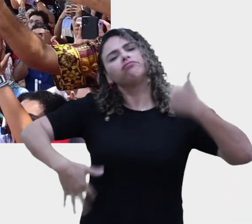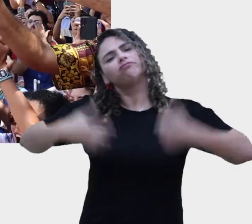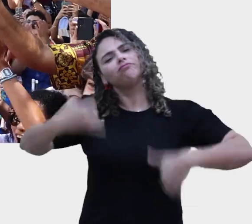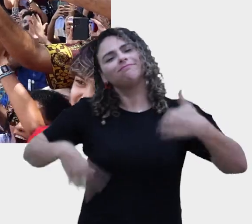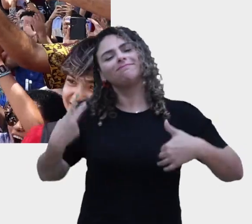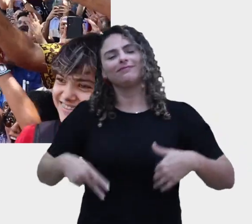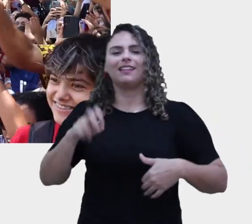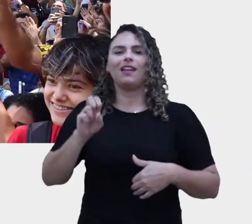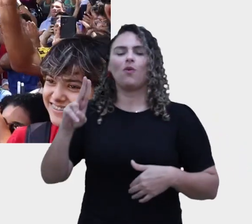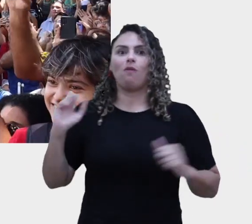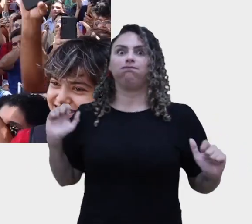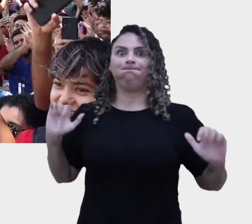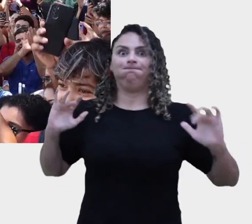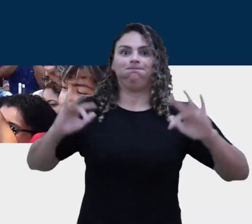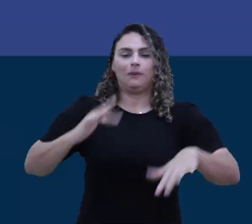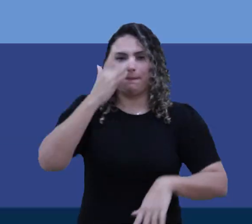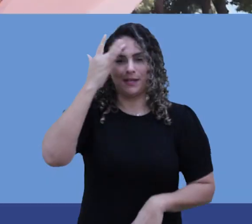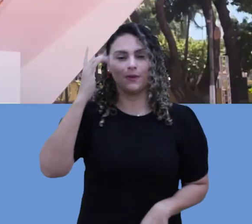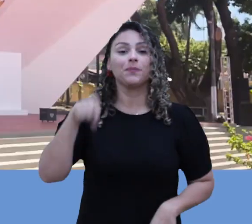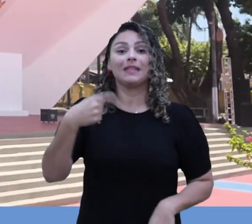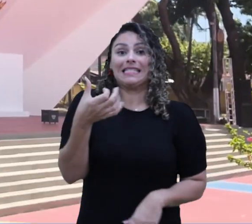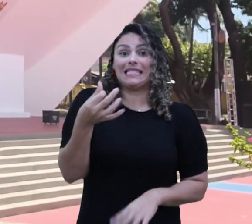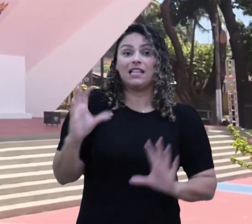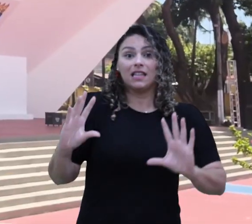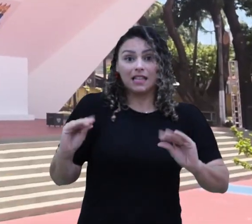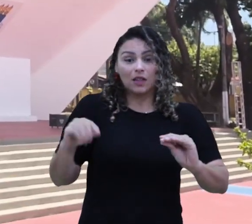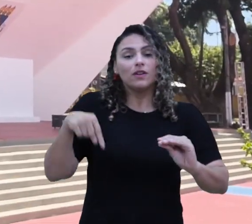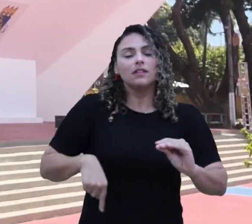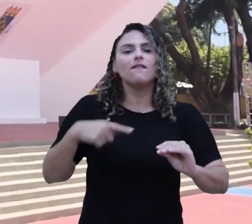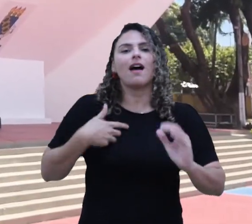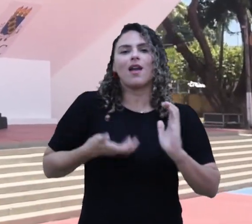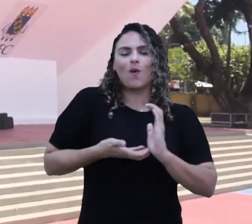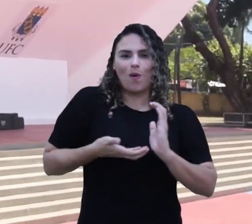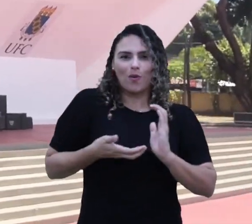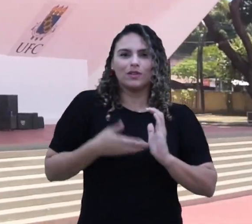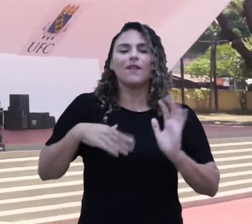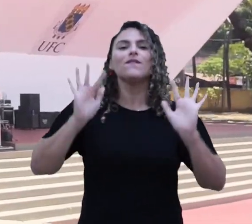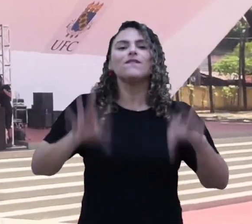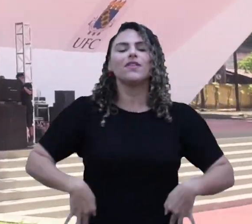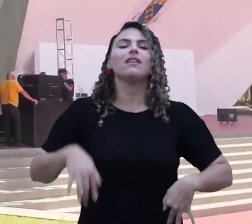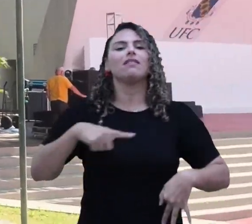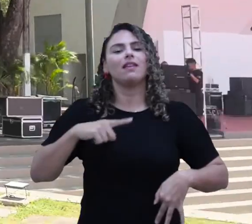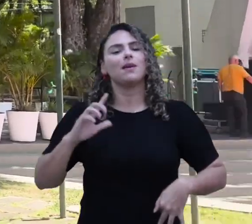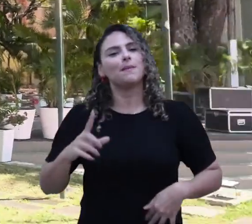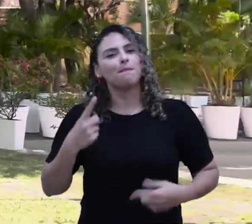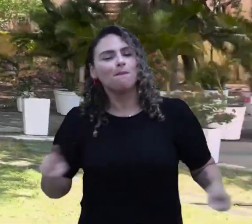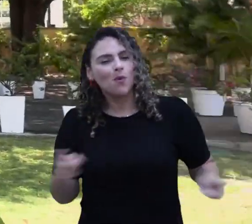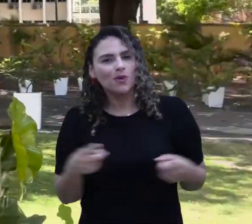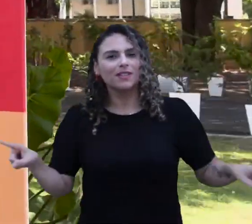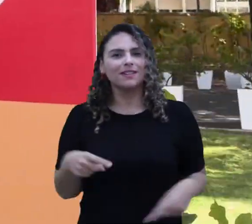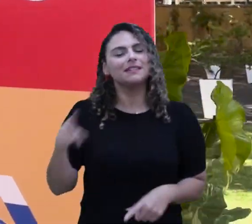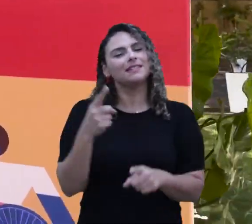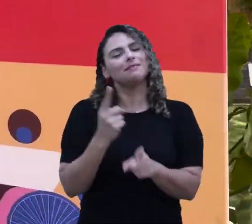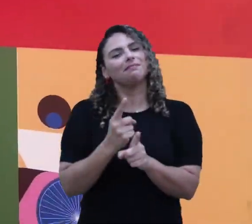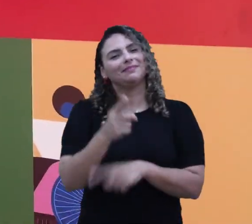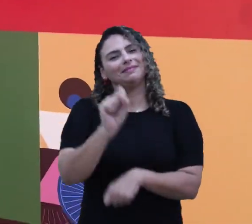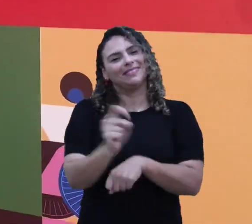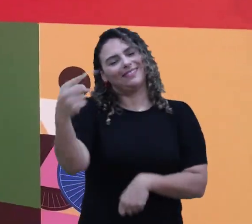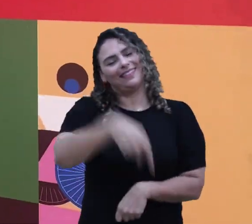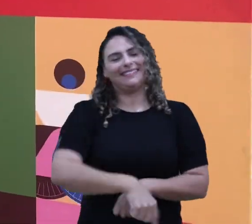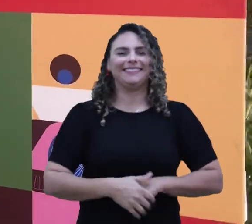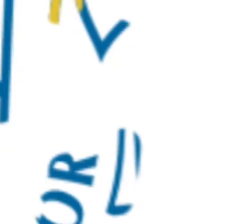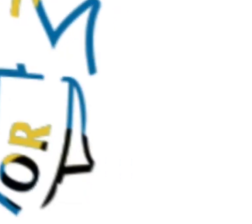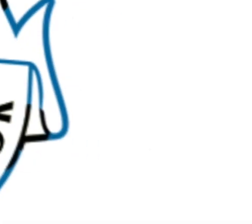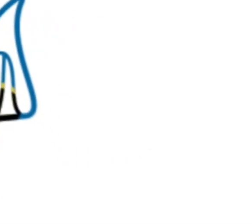universitários e foi acompanhado por uma multidão. E logo mais às seis da noite acontece aqui na Concha Acústica o encerramento do evento com muita música. A gente espera